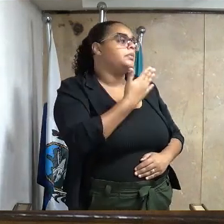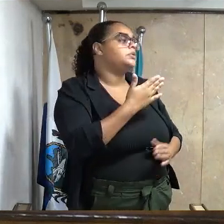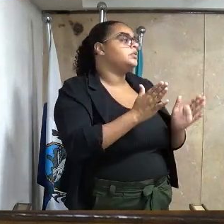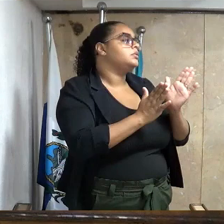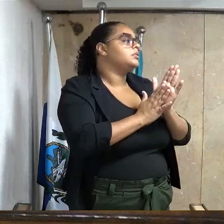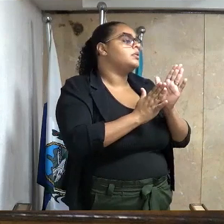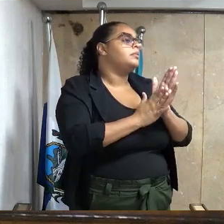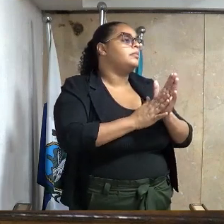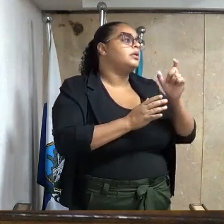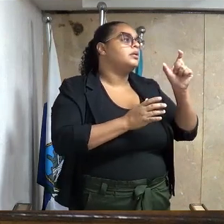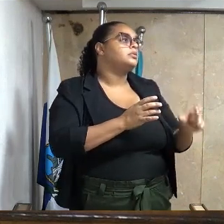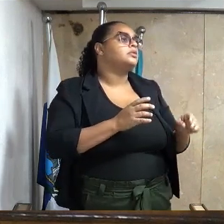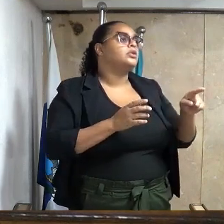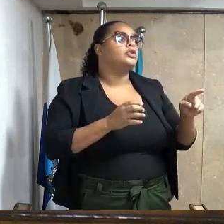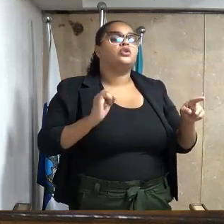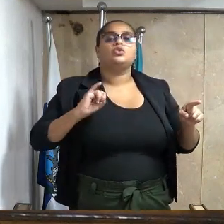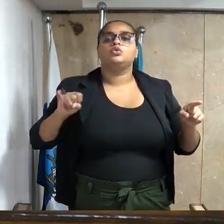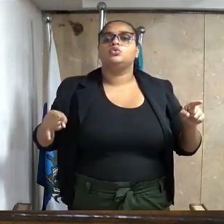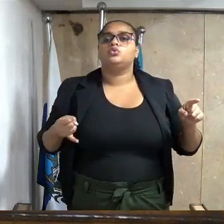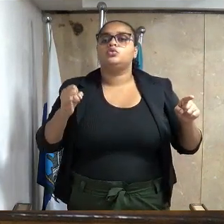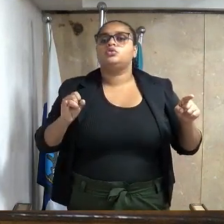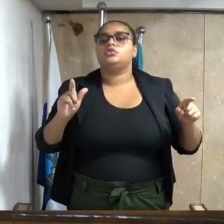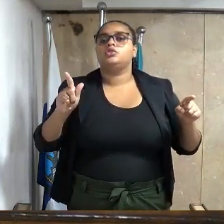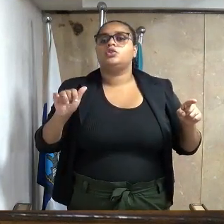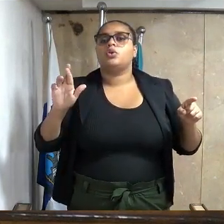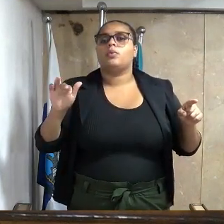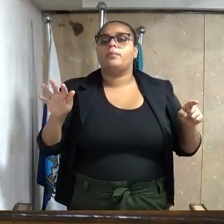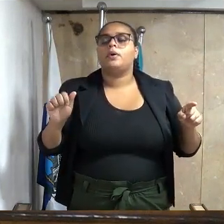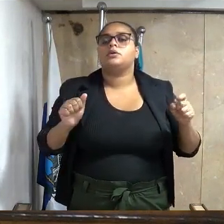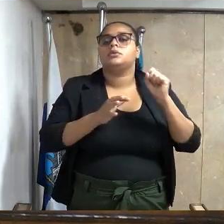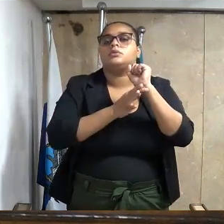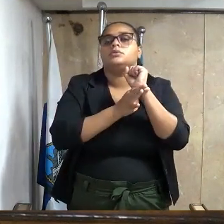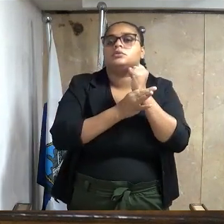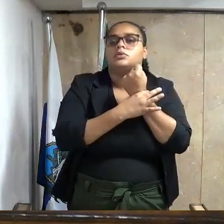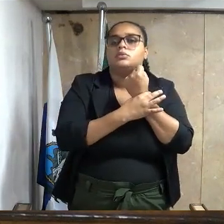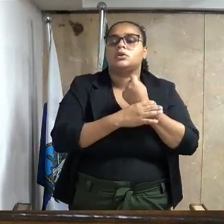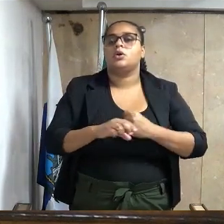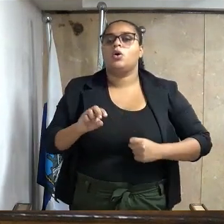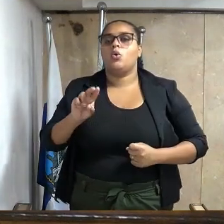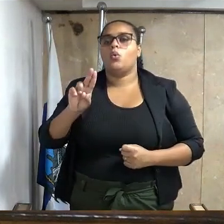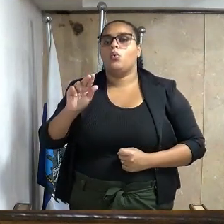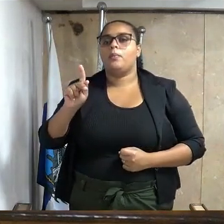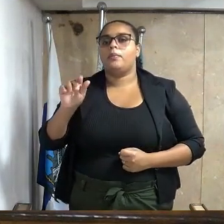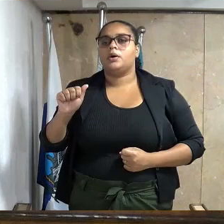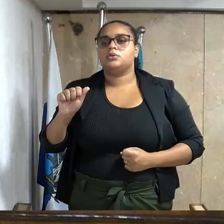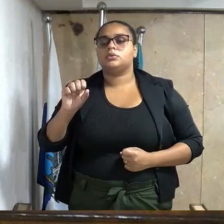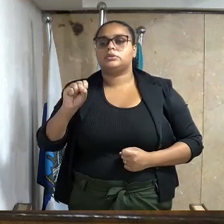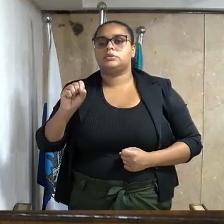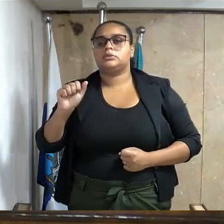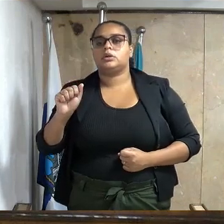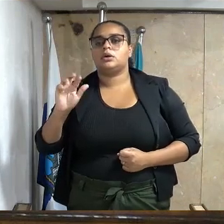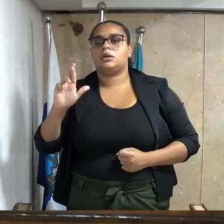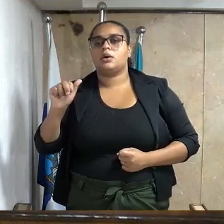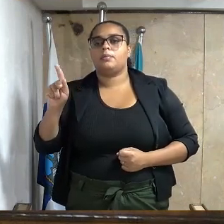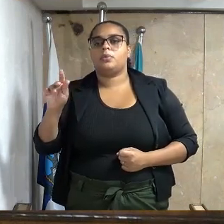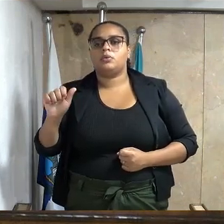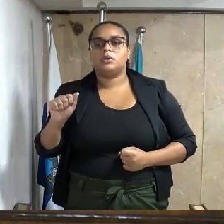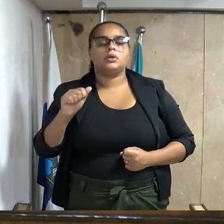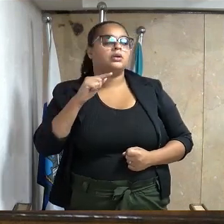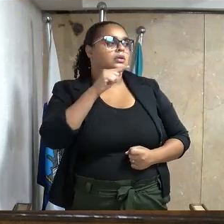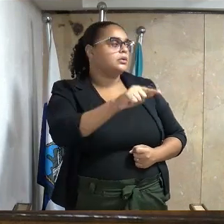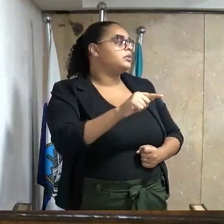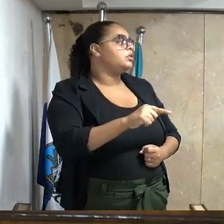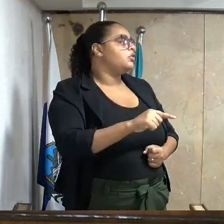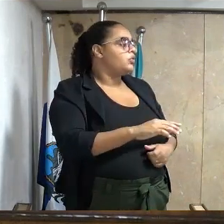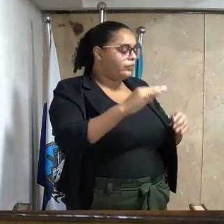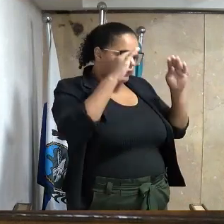aplausos ao lucíssimo senhor Gilberto Magalhães, segurança na UPA Sarapuí, por exercer suas funções com integridade,